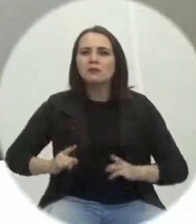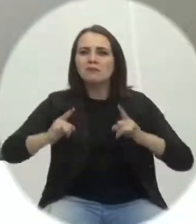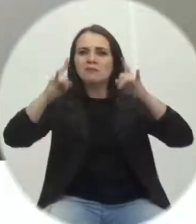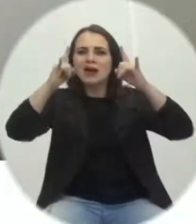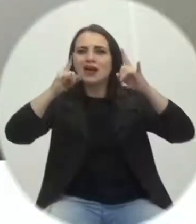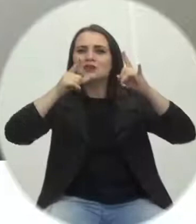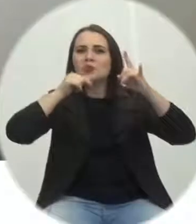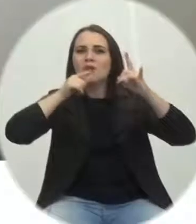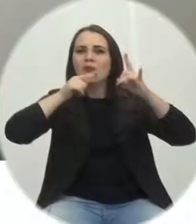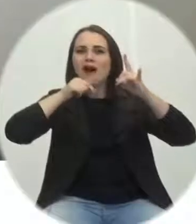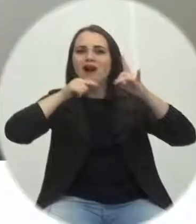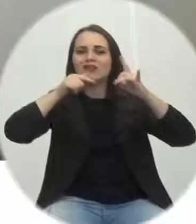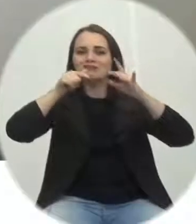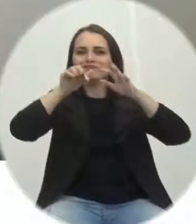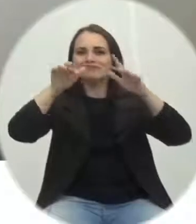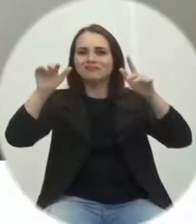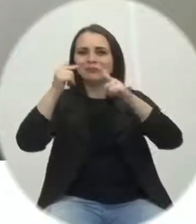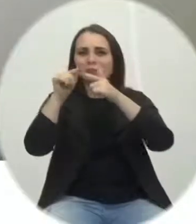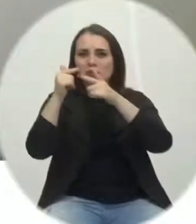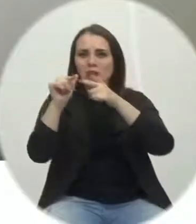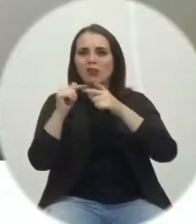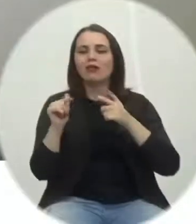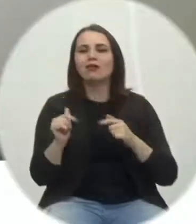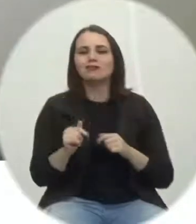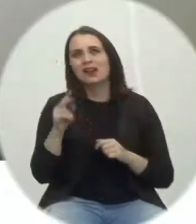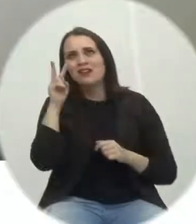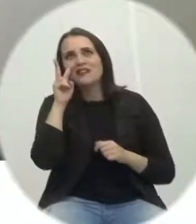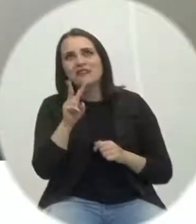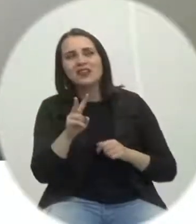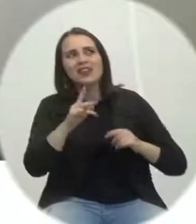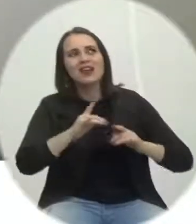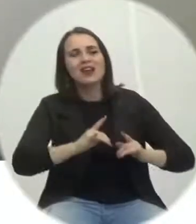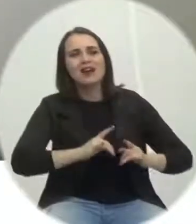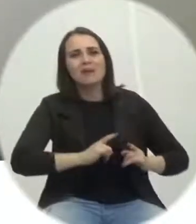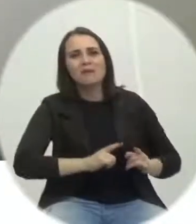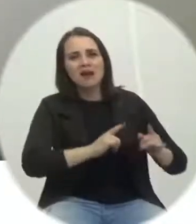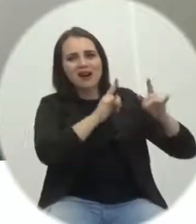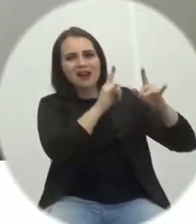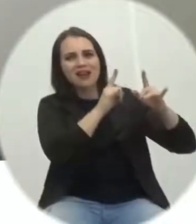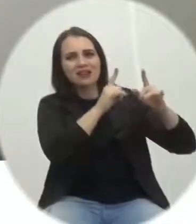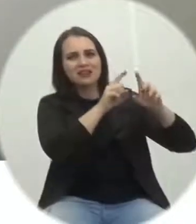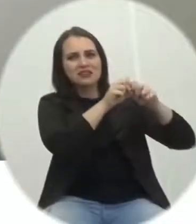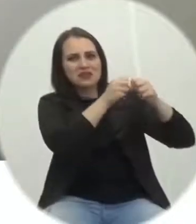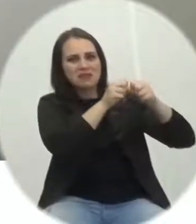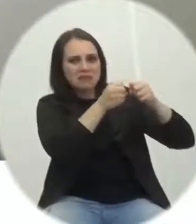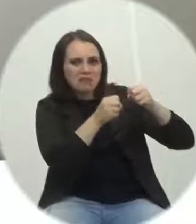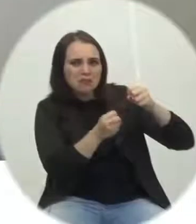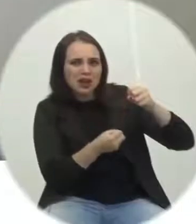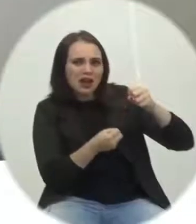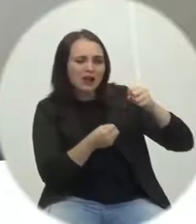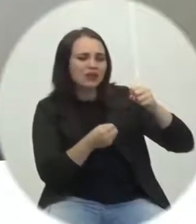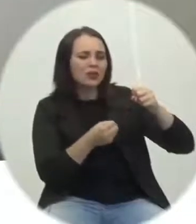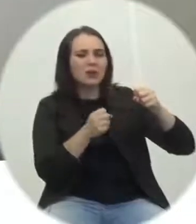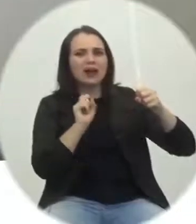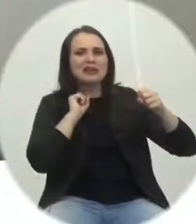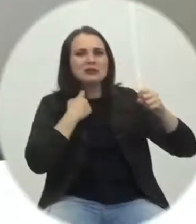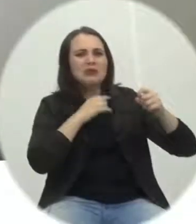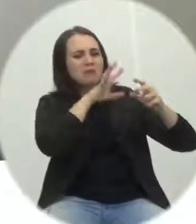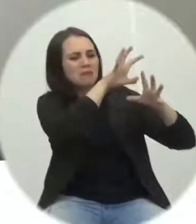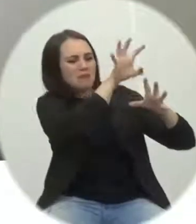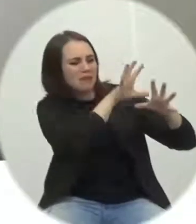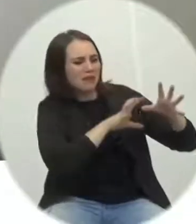da clínica, percebi rachaduras nas paredes ali, manchas na parede, enfim,